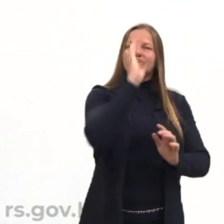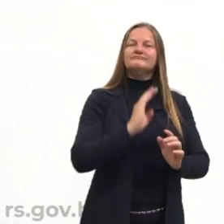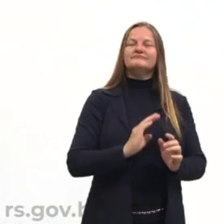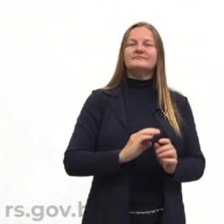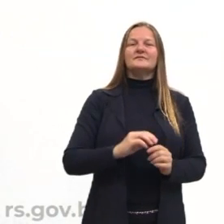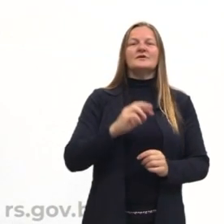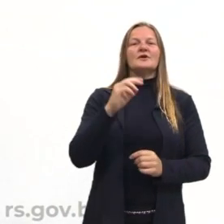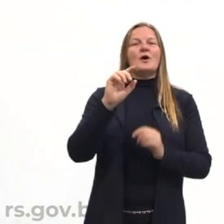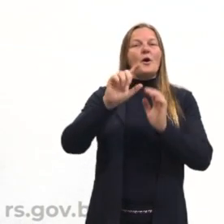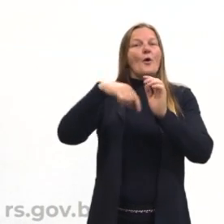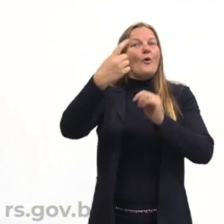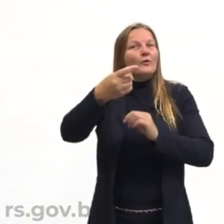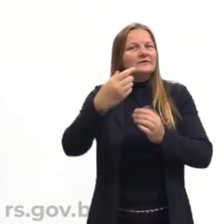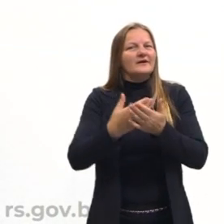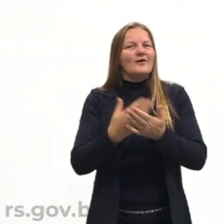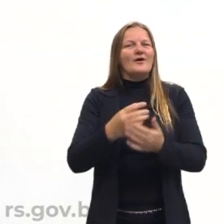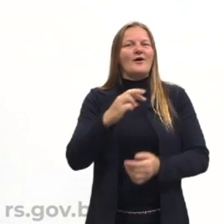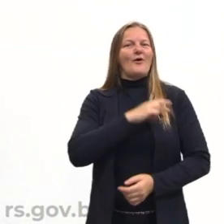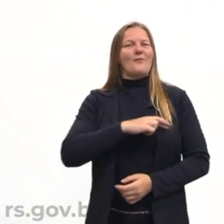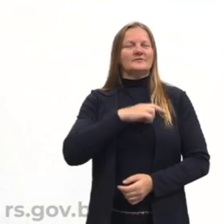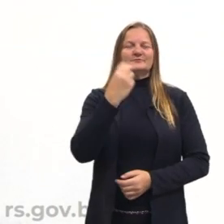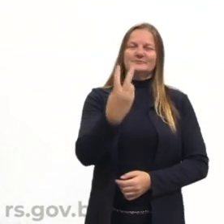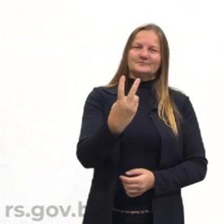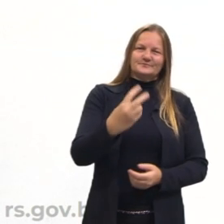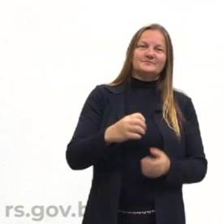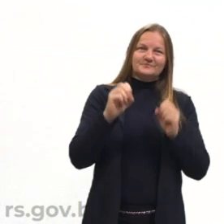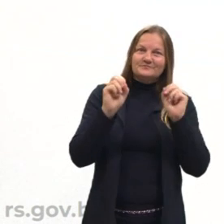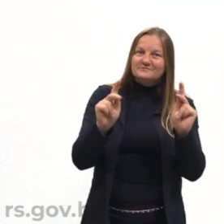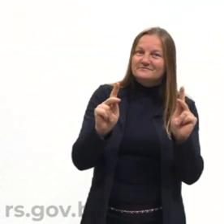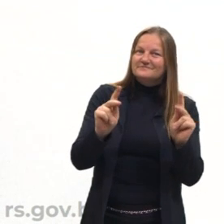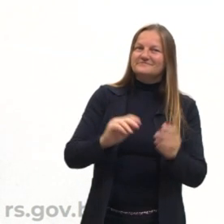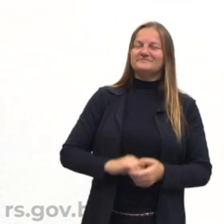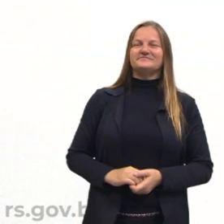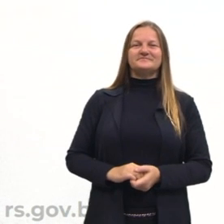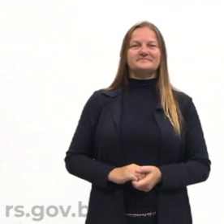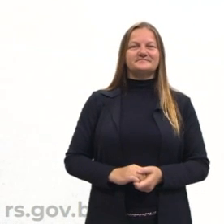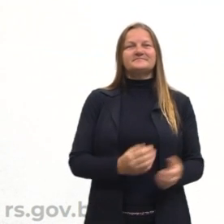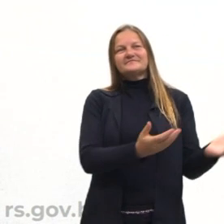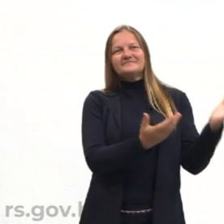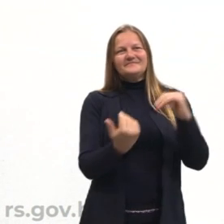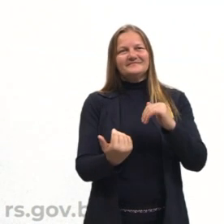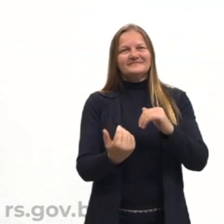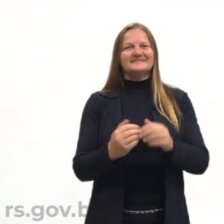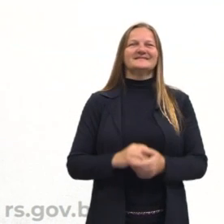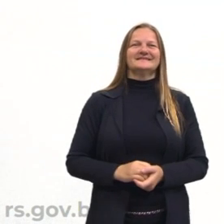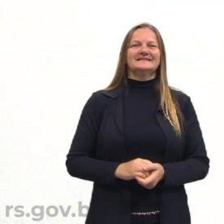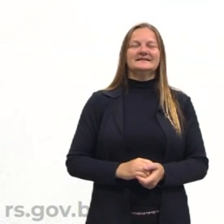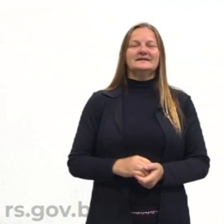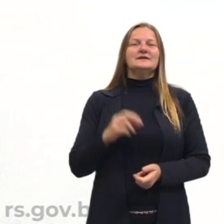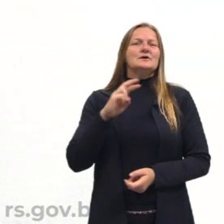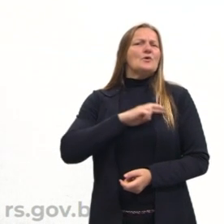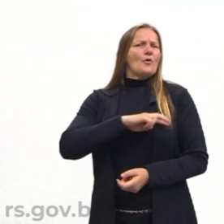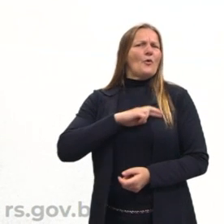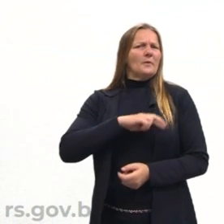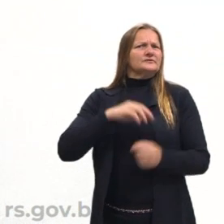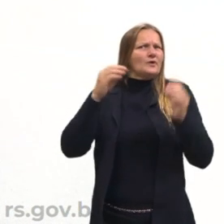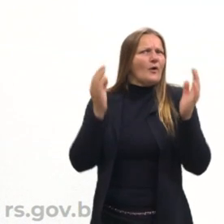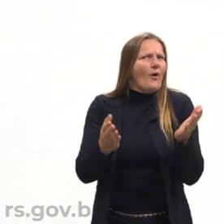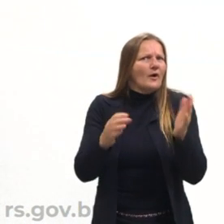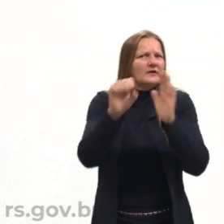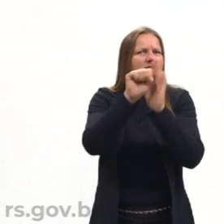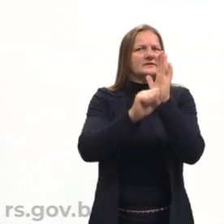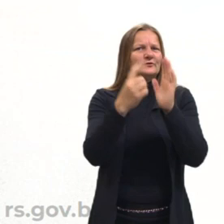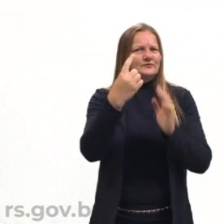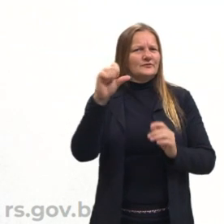1 e a próxima aula vai ser o romantismo 2, certo? Então vamos lá, ser romântico no século XIX é